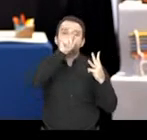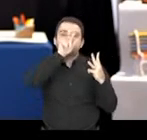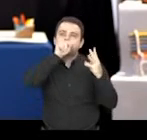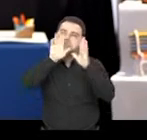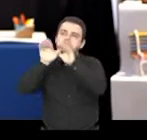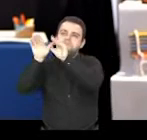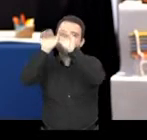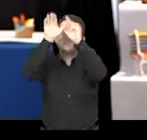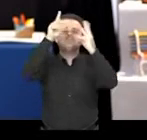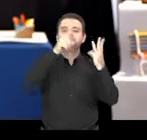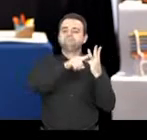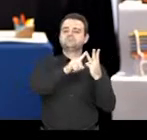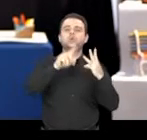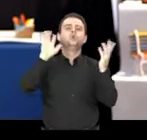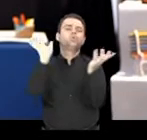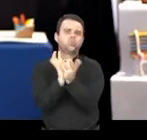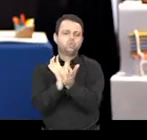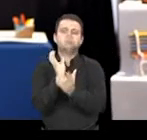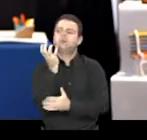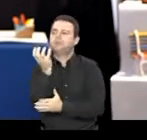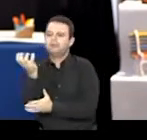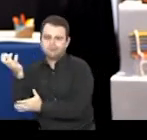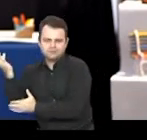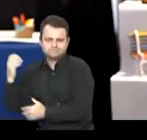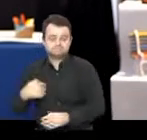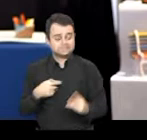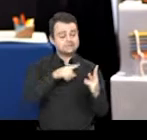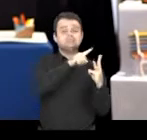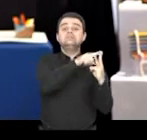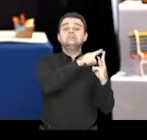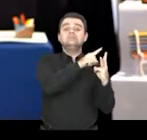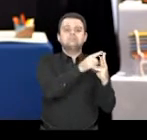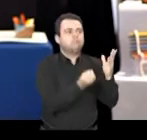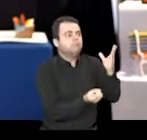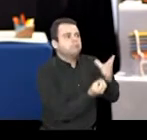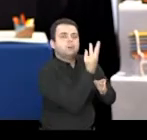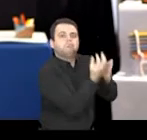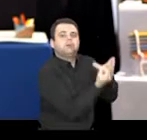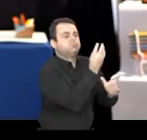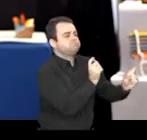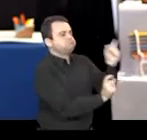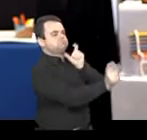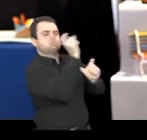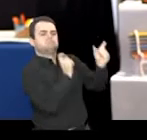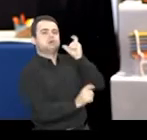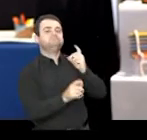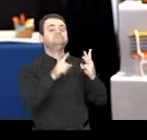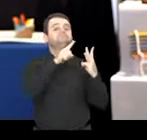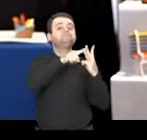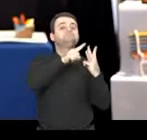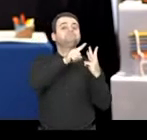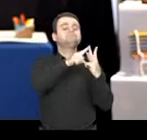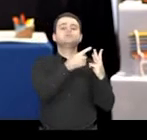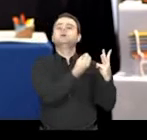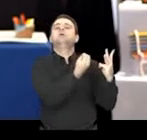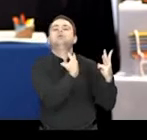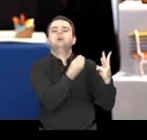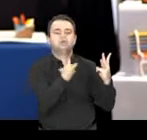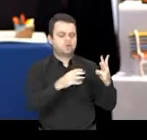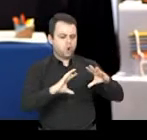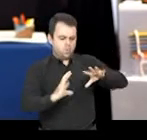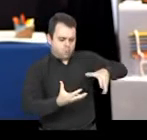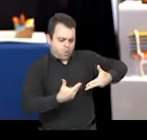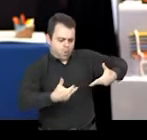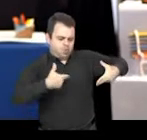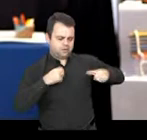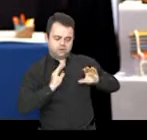Dois, os passarinhos. Três, os andarilhos. A criança me deu a semente da palavra. Os passarinhos me deram